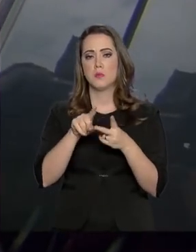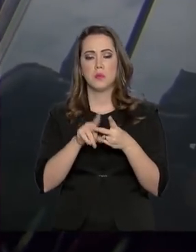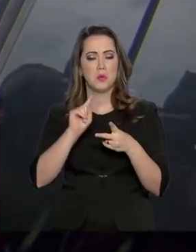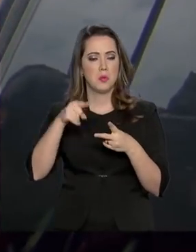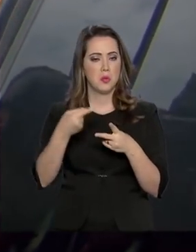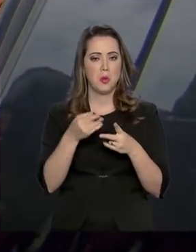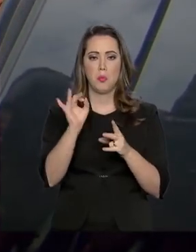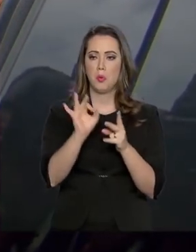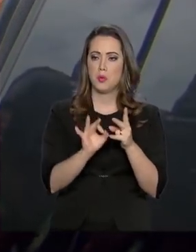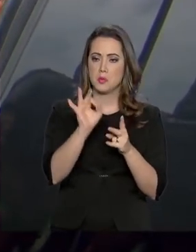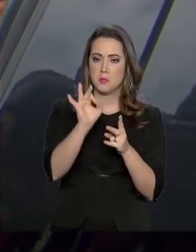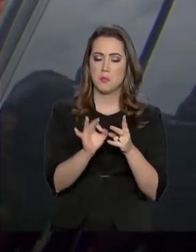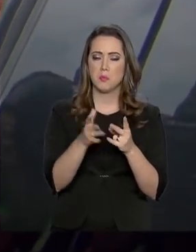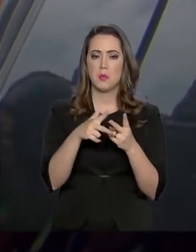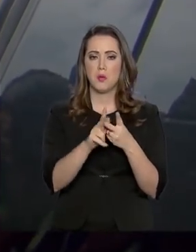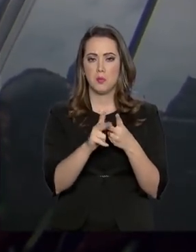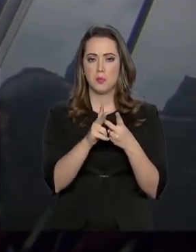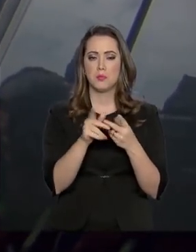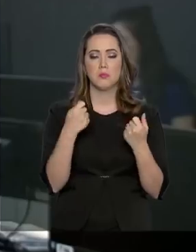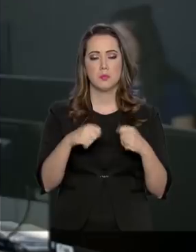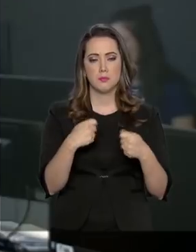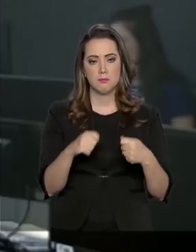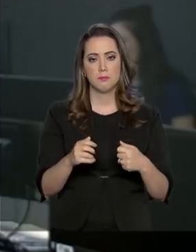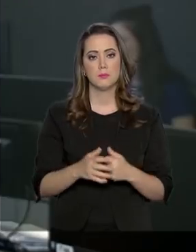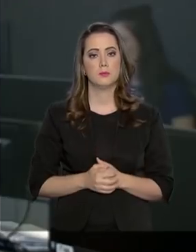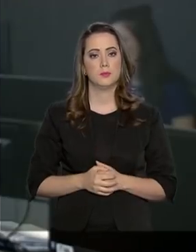Parlamento seguramente deverá fazer.